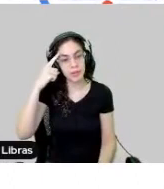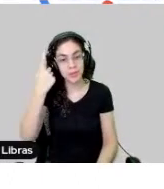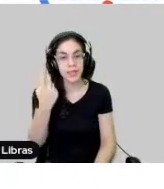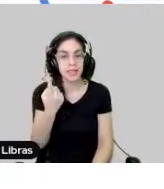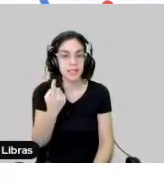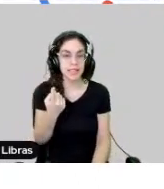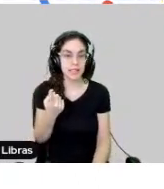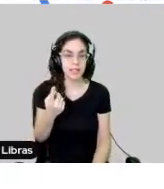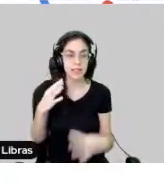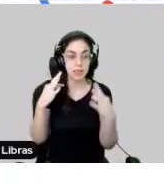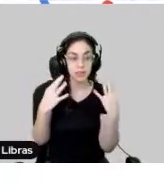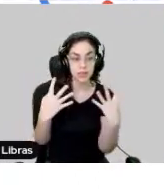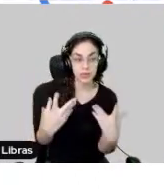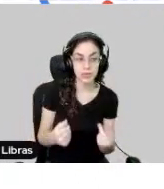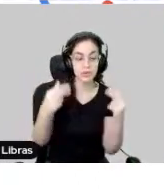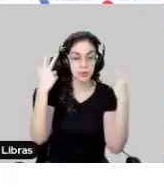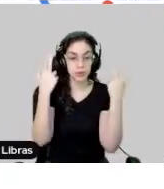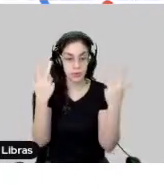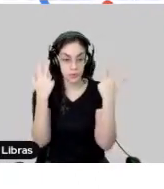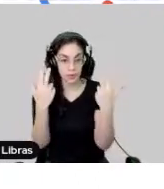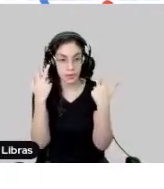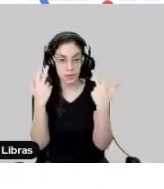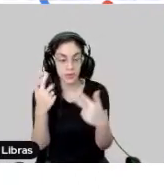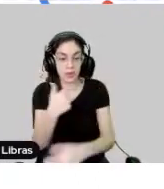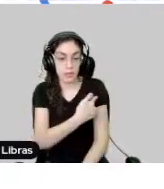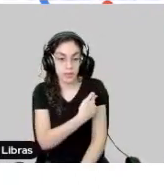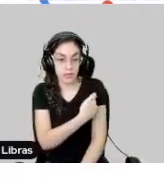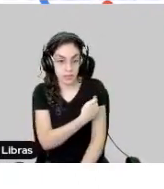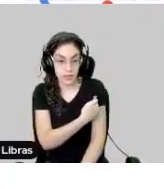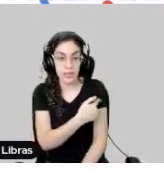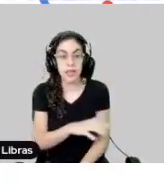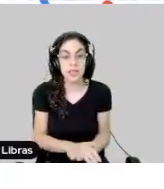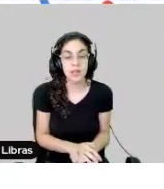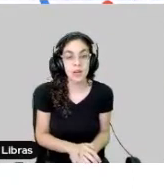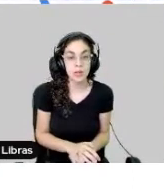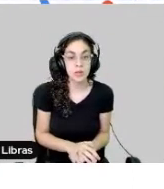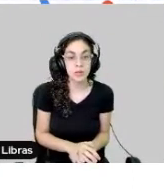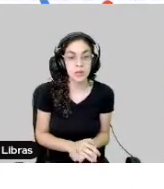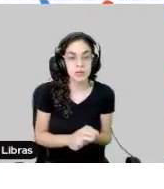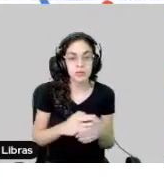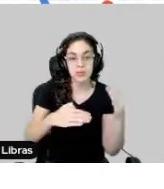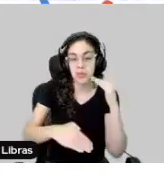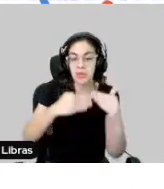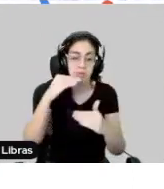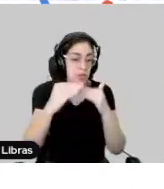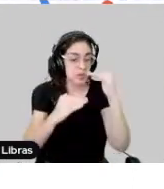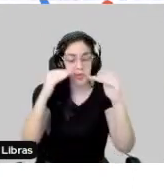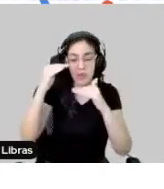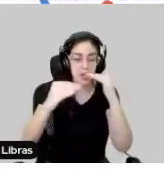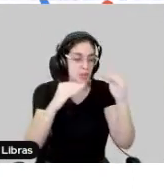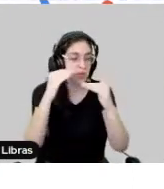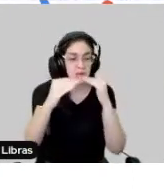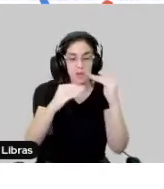tudo isso vai se normalizar um dia com essa campanha de vacinação, mesmo ela não atingindo o ritmo que todos desejam, ela um